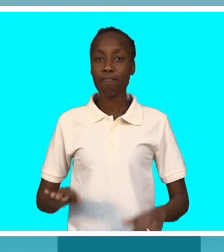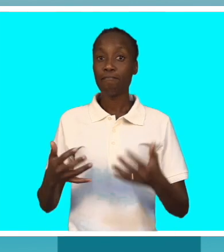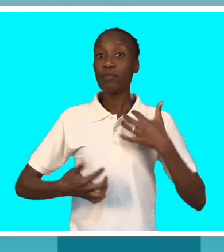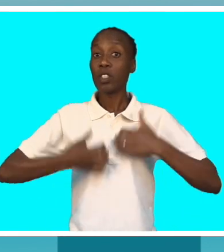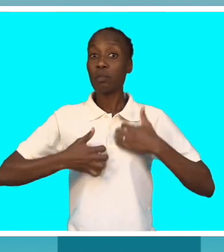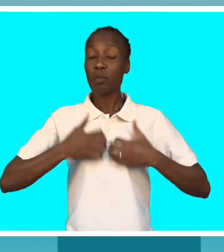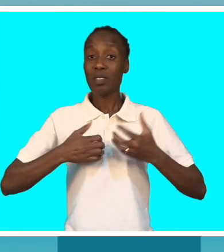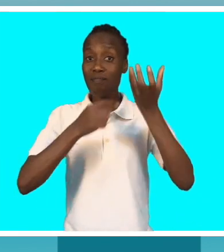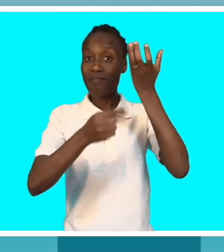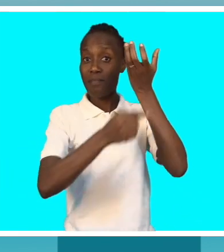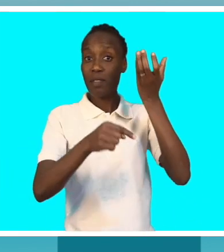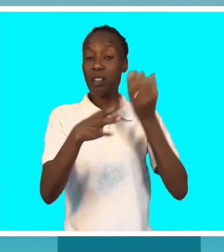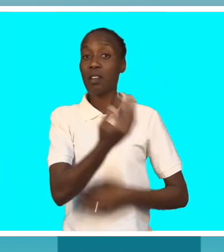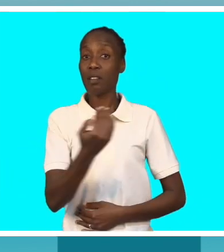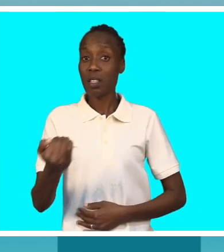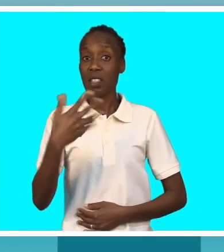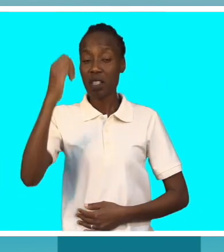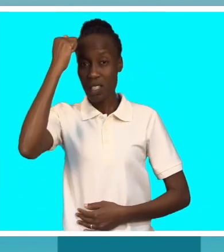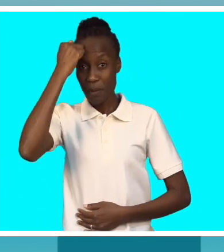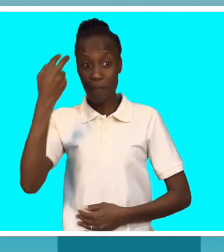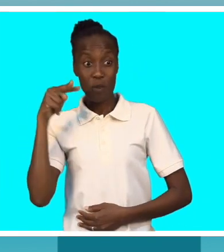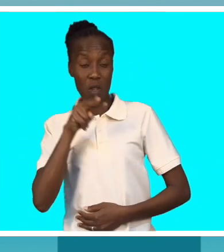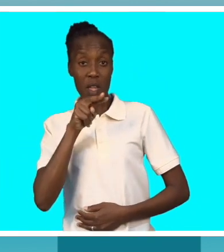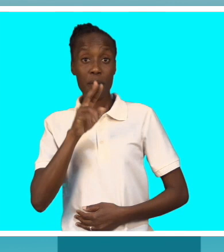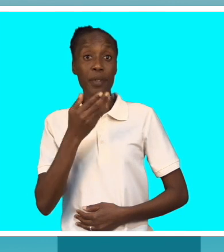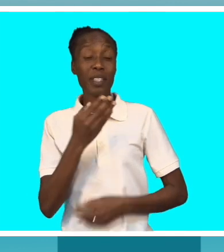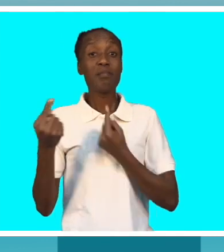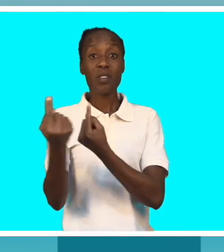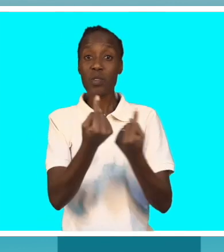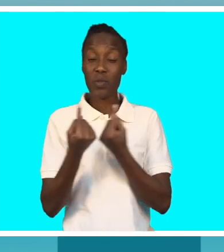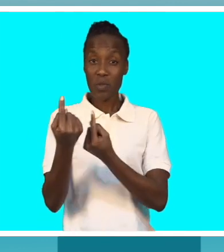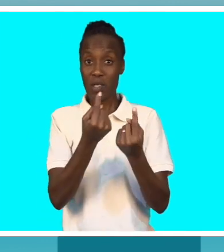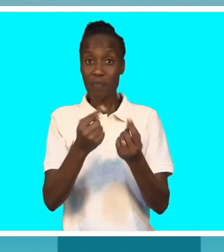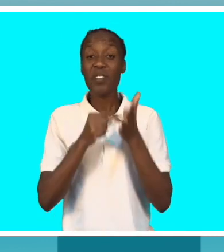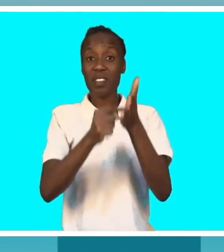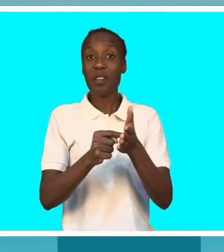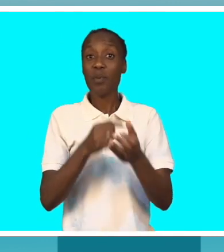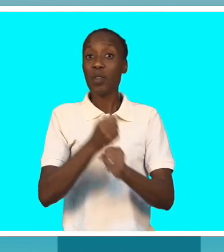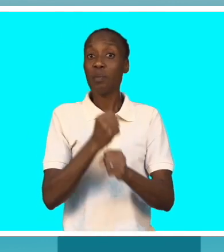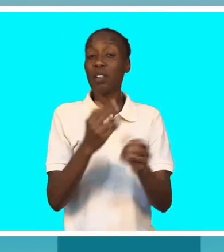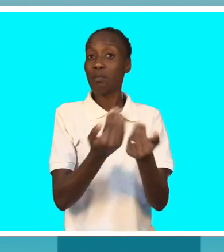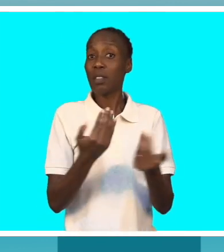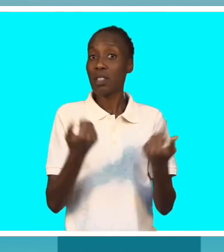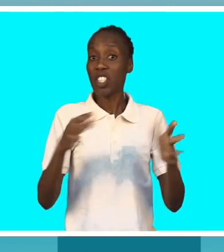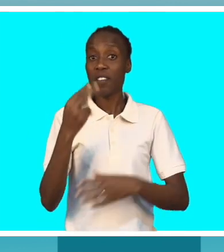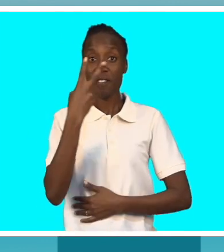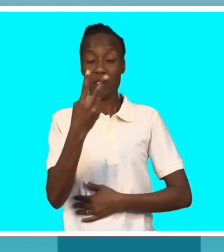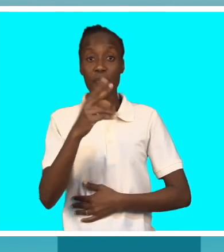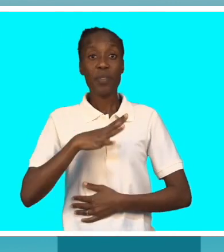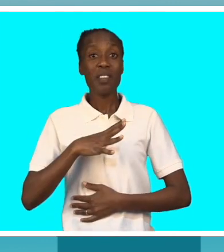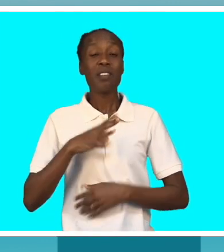criança. Sabemos também que, ao olhar para essa situação, por exemplo, do trabalho infantil, há situações em que vemos as crianças com